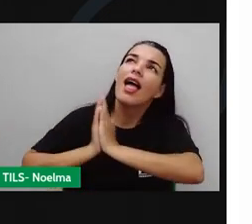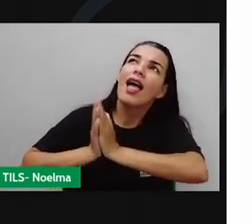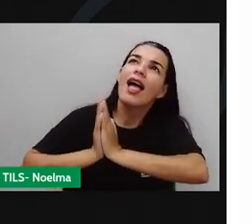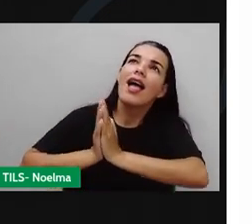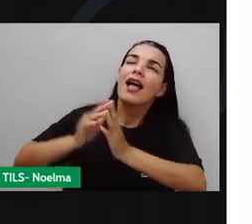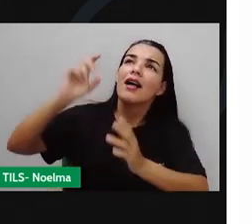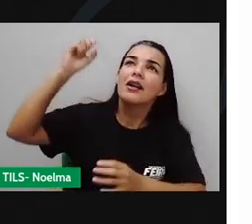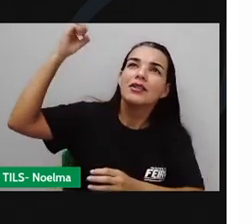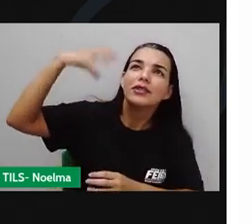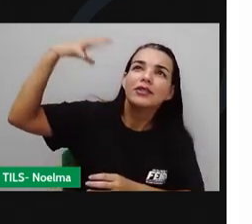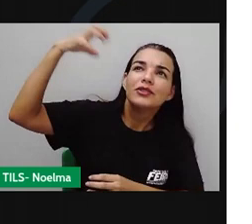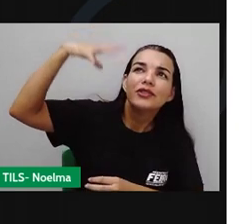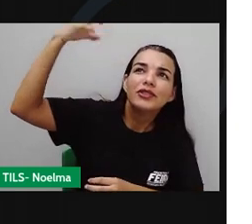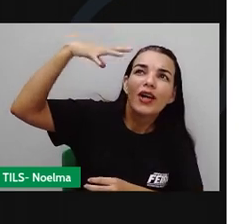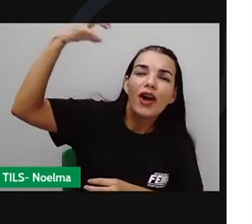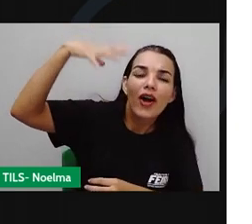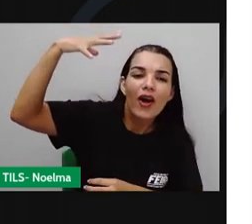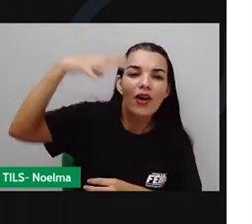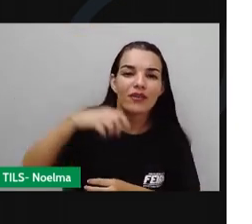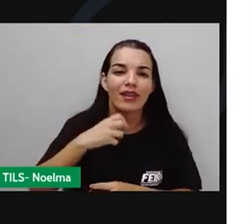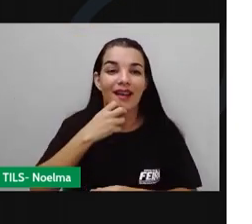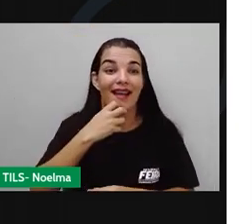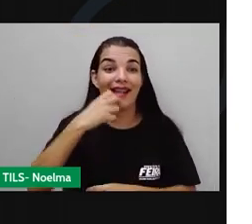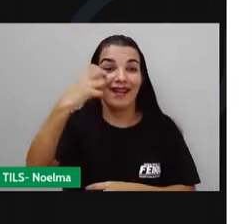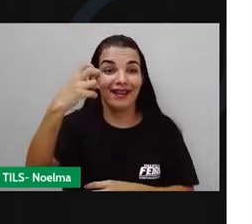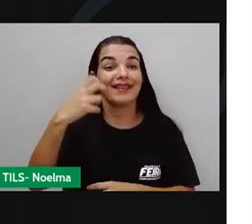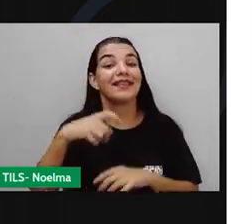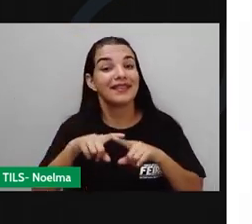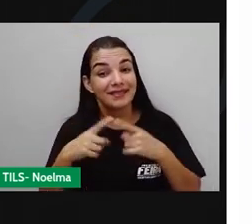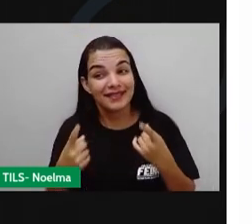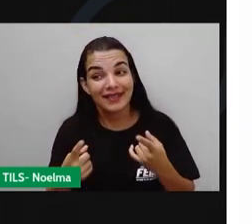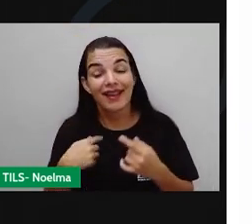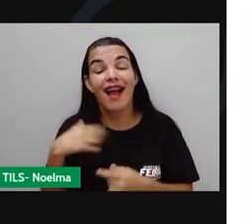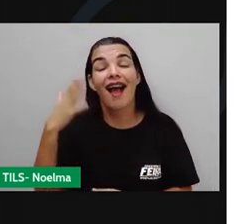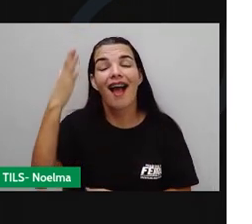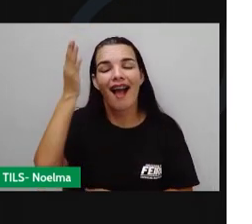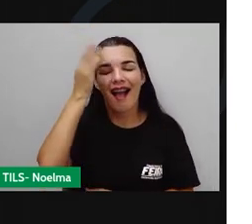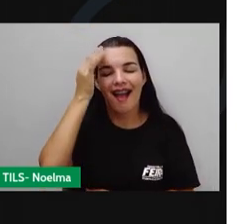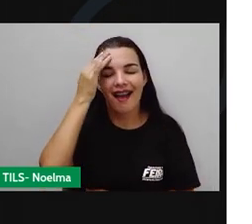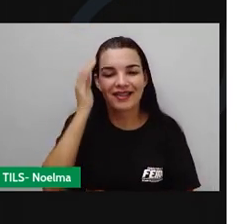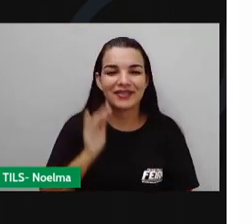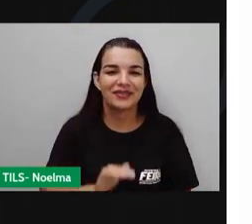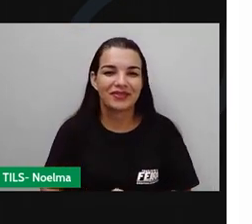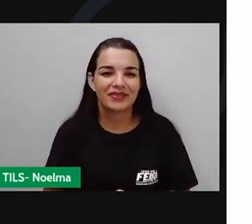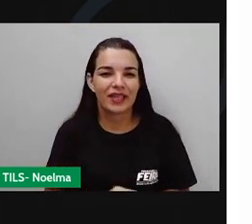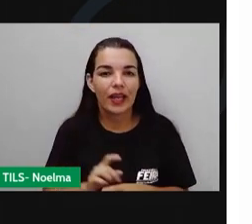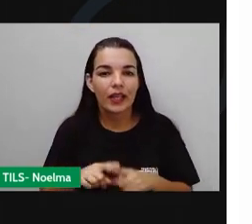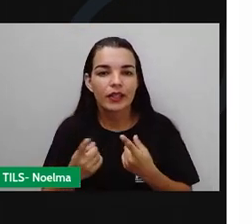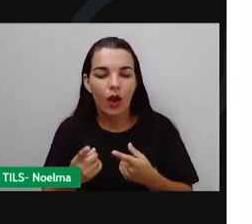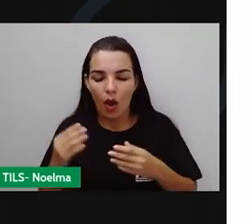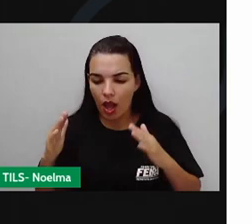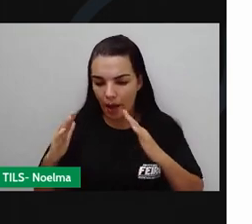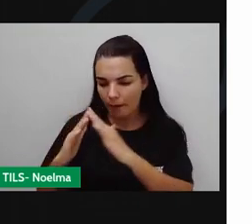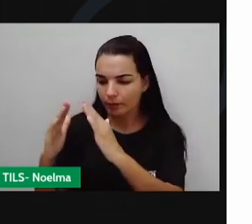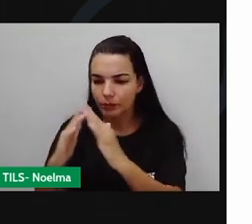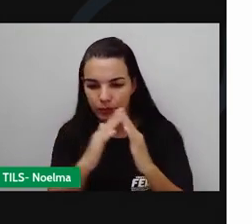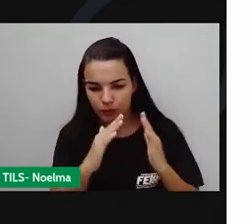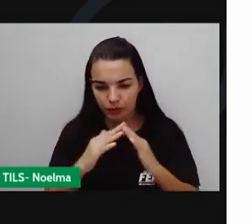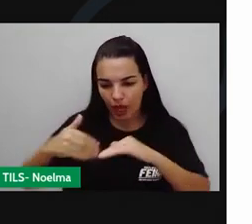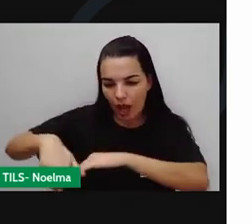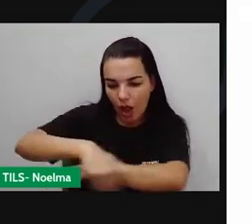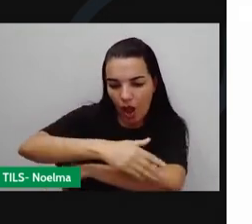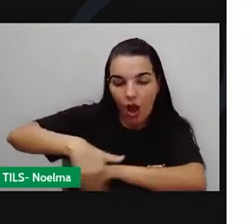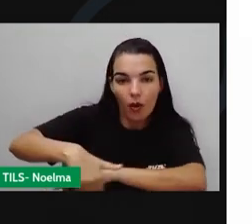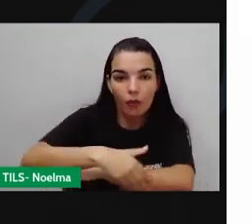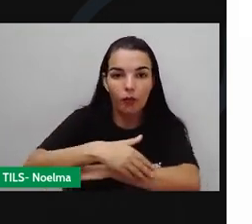Pedro! Quando sobe, ele grita e fala isso. Os moradores da rua Roberto Magalhães, no bairro alto